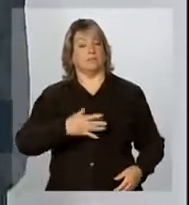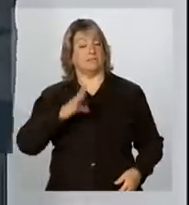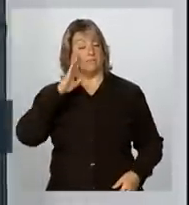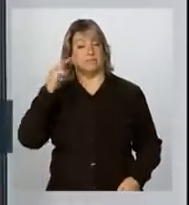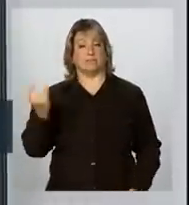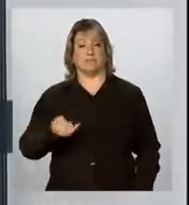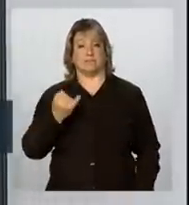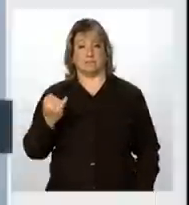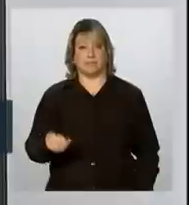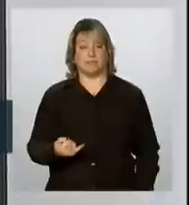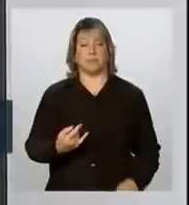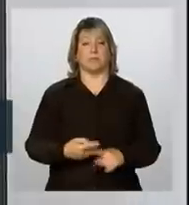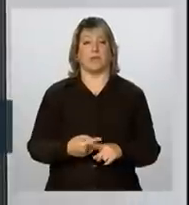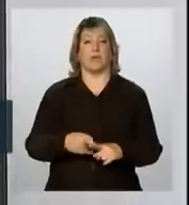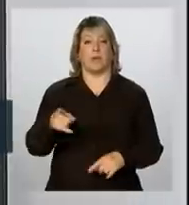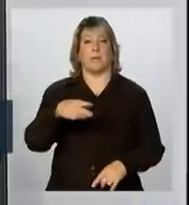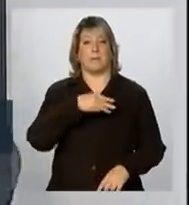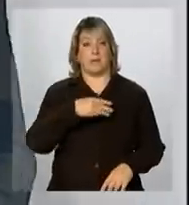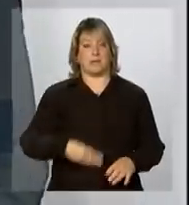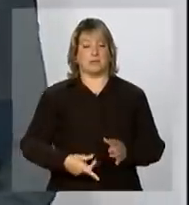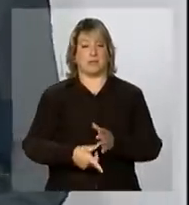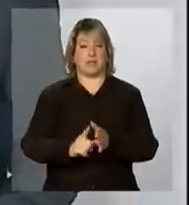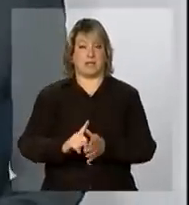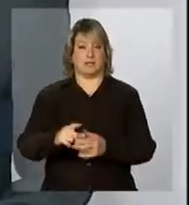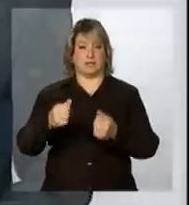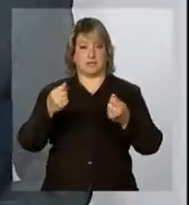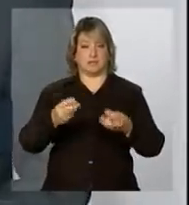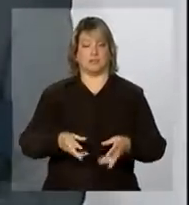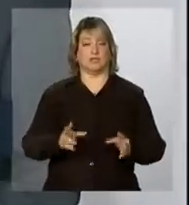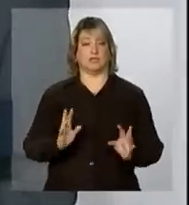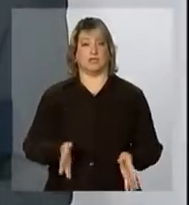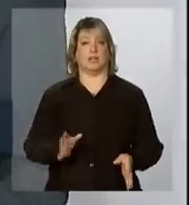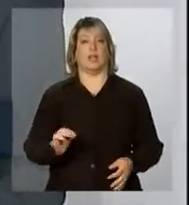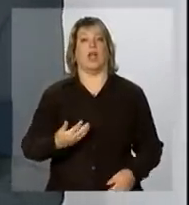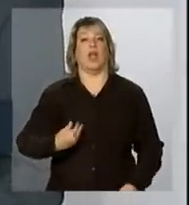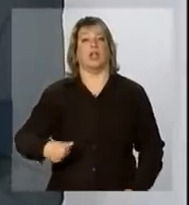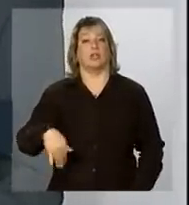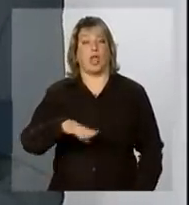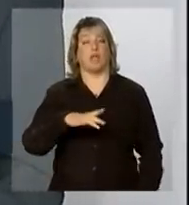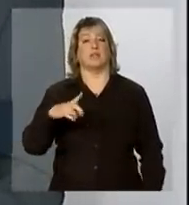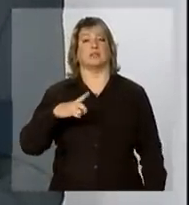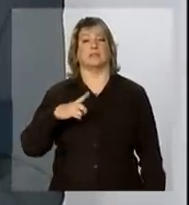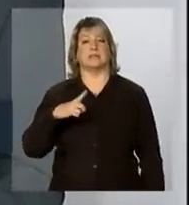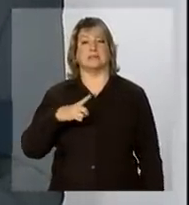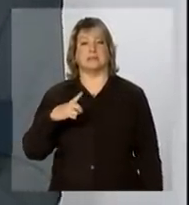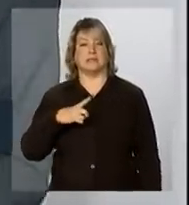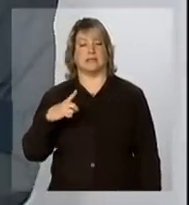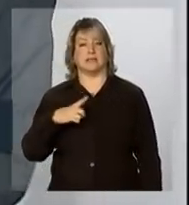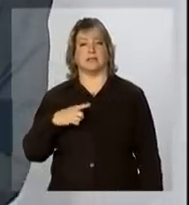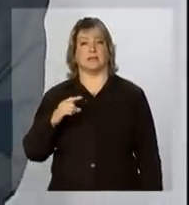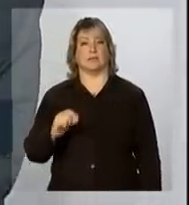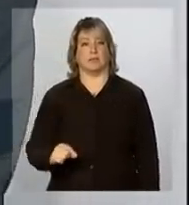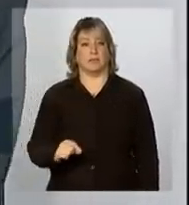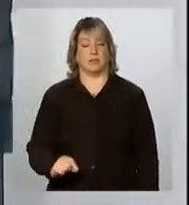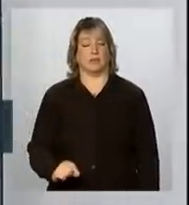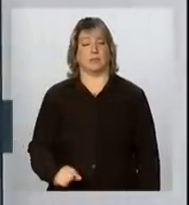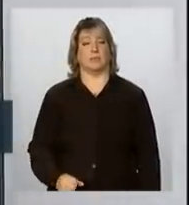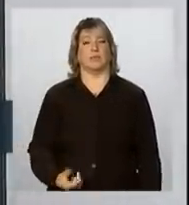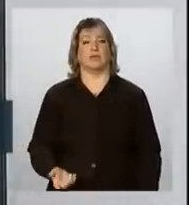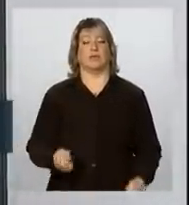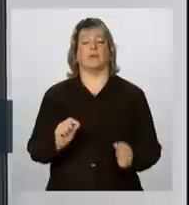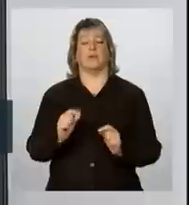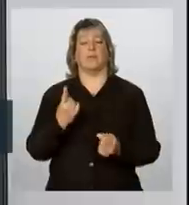grande por aquilo que o ministro Fernando Bezerra acabou de colocar. nós temos um hiato no país, na